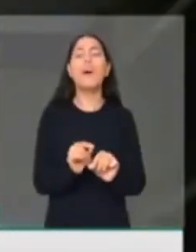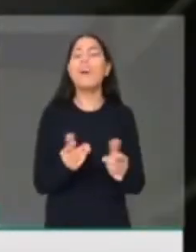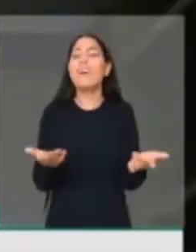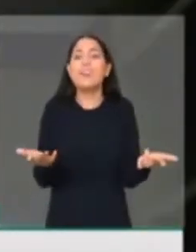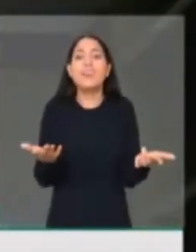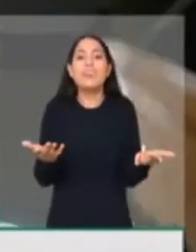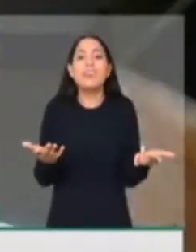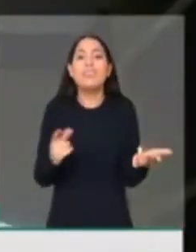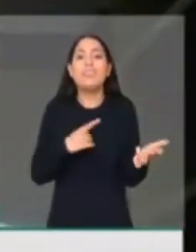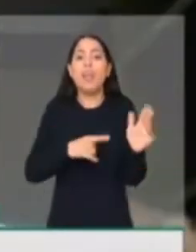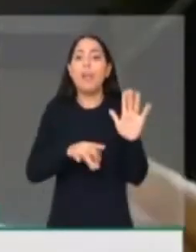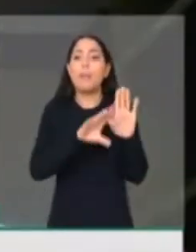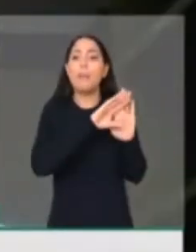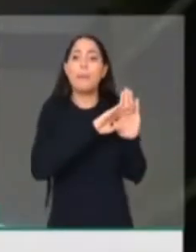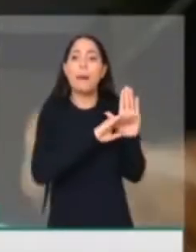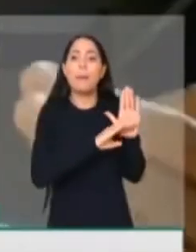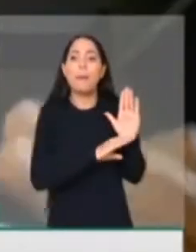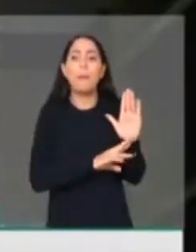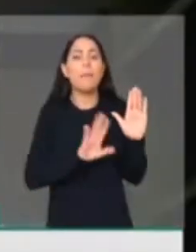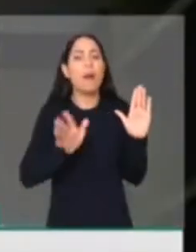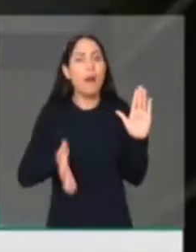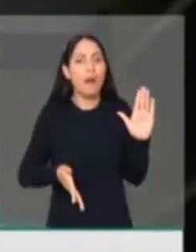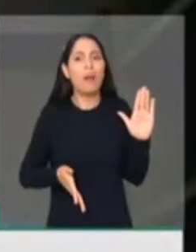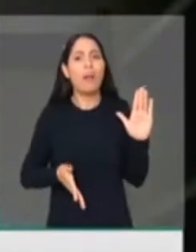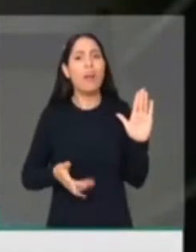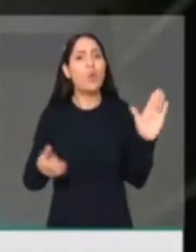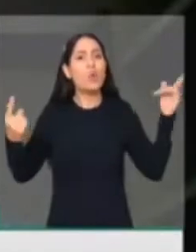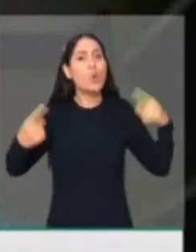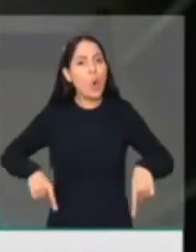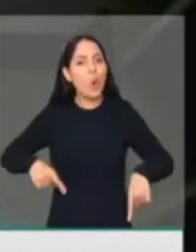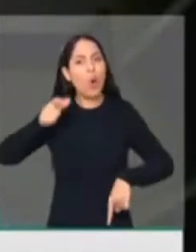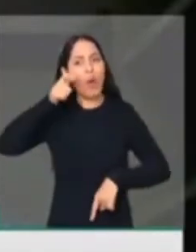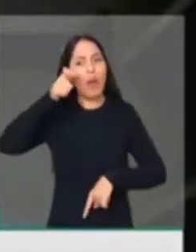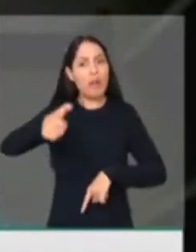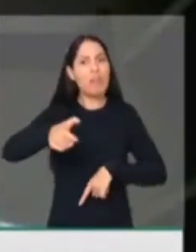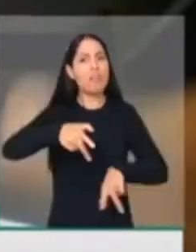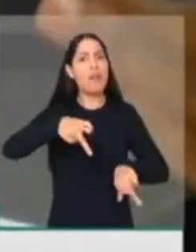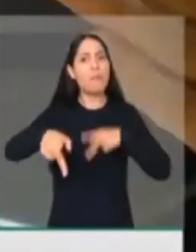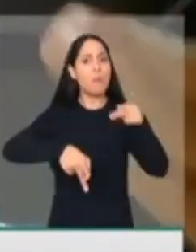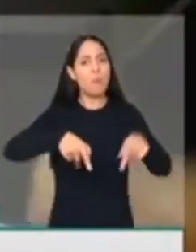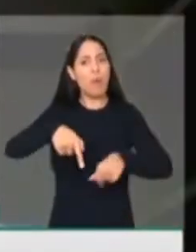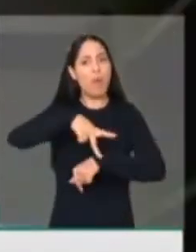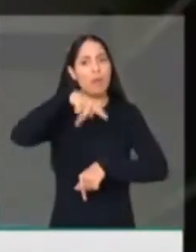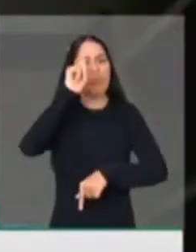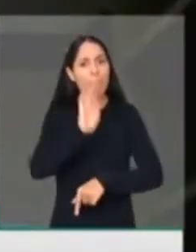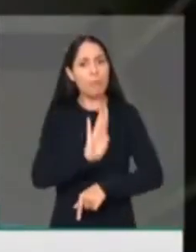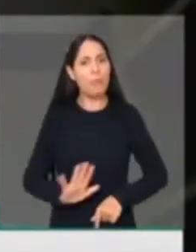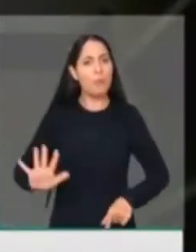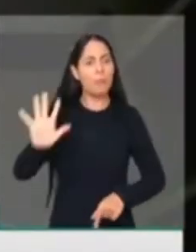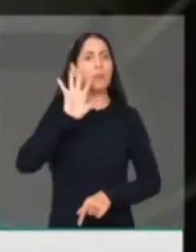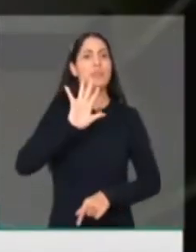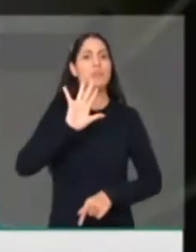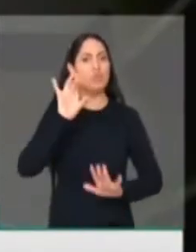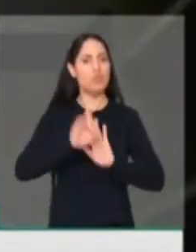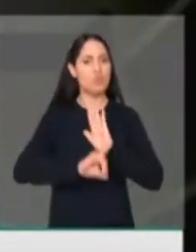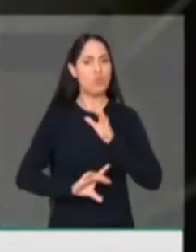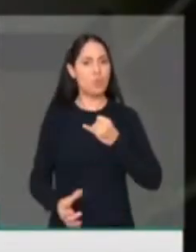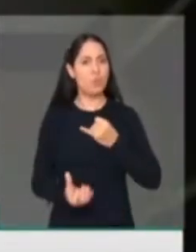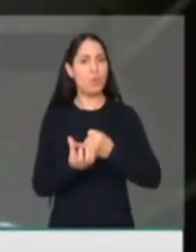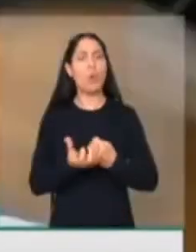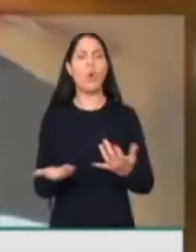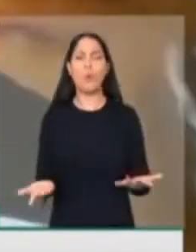irregular, totalmente lesivo aos interesses do Brasil, lesivo ao patrimônio público